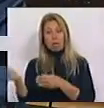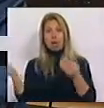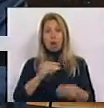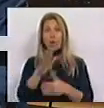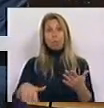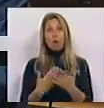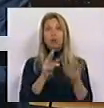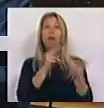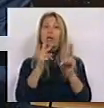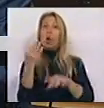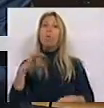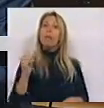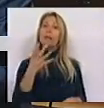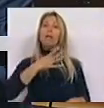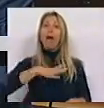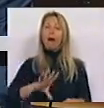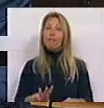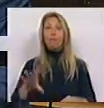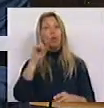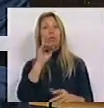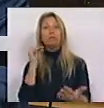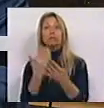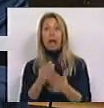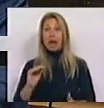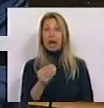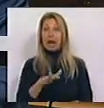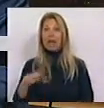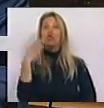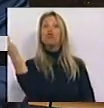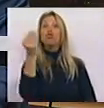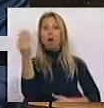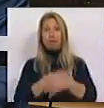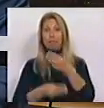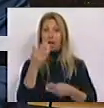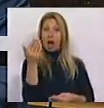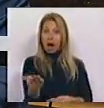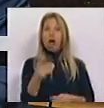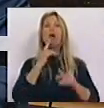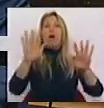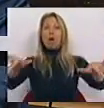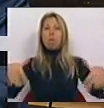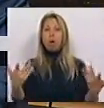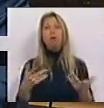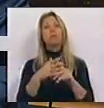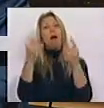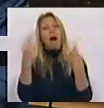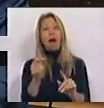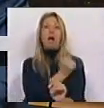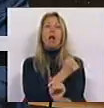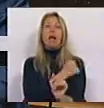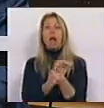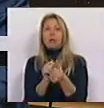alteração, o Partido Socialista pretende assegurar que as crianças e jovens portadores de deficiência possam usufruir de uma habitação